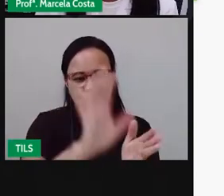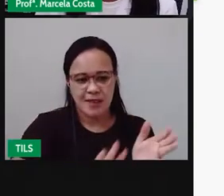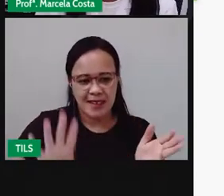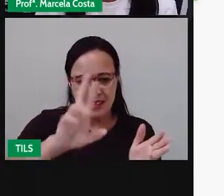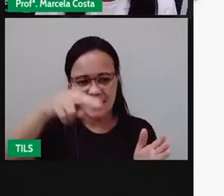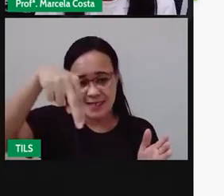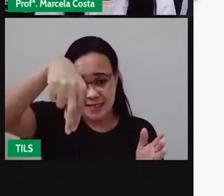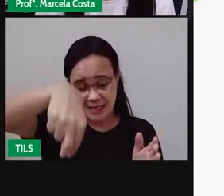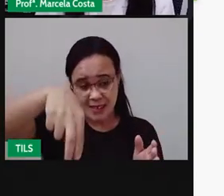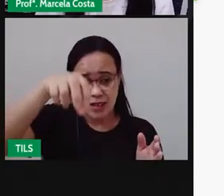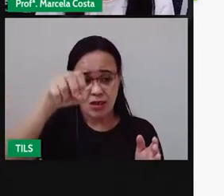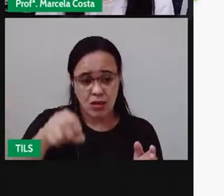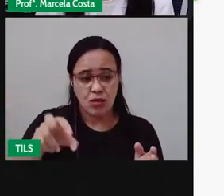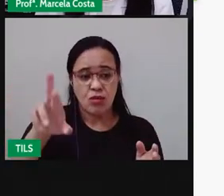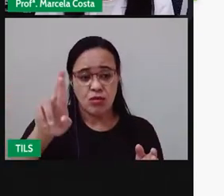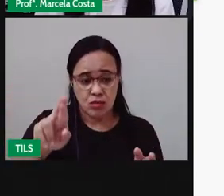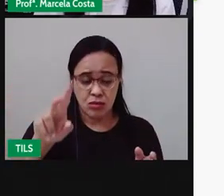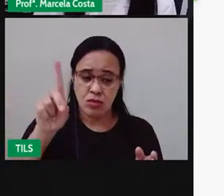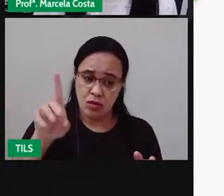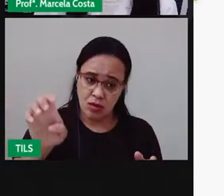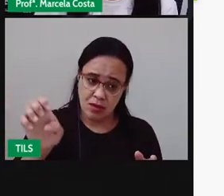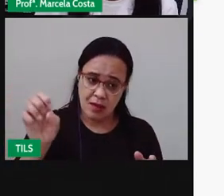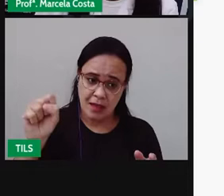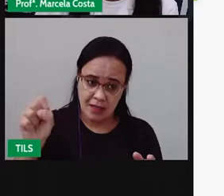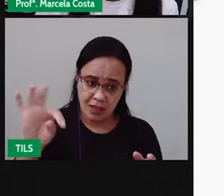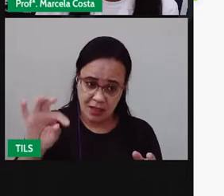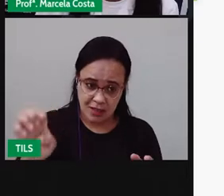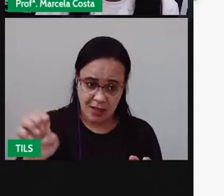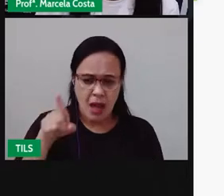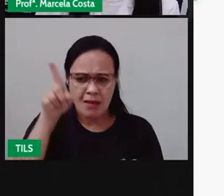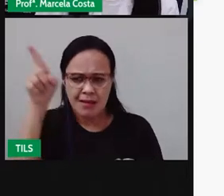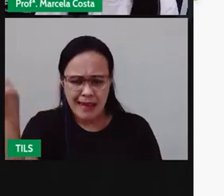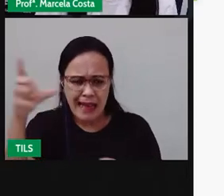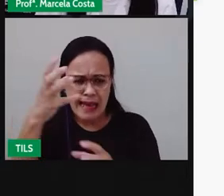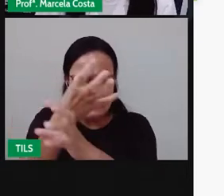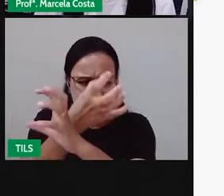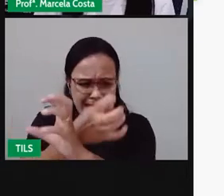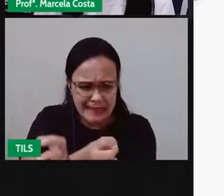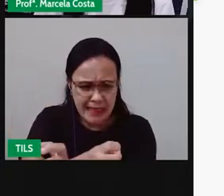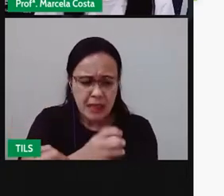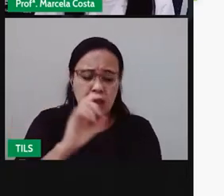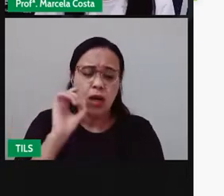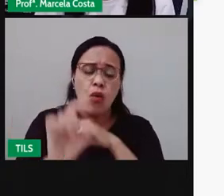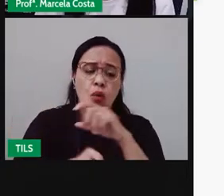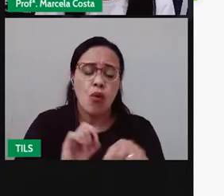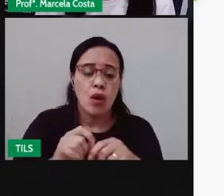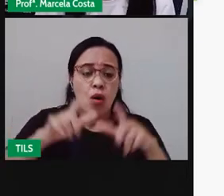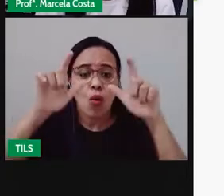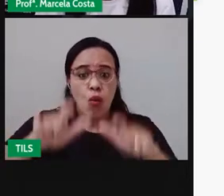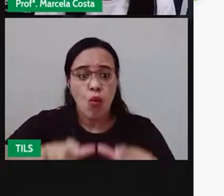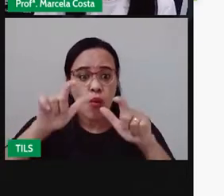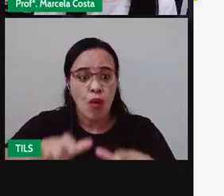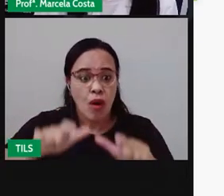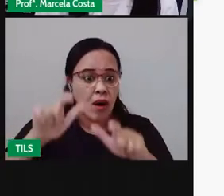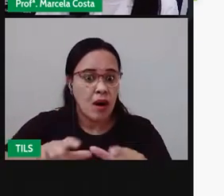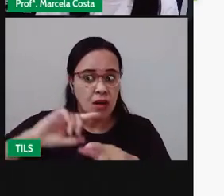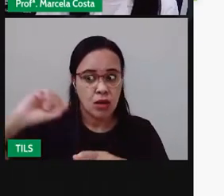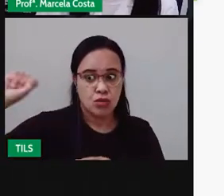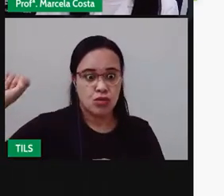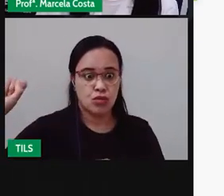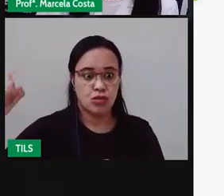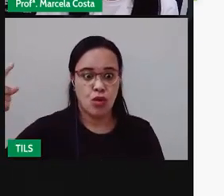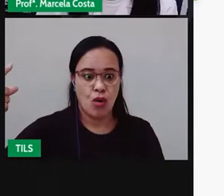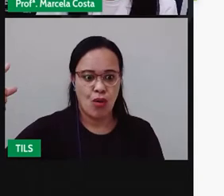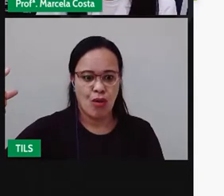provocada por diversos fatores, dentre eles, a localização geográfica. A